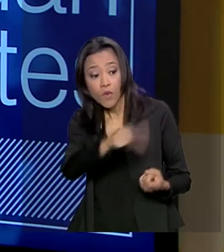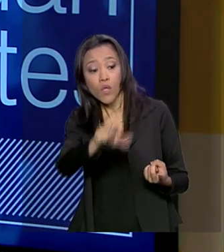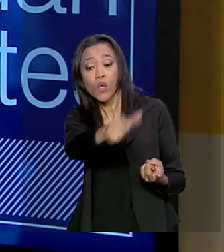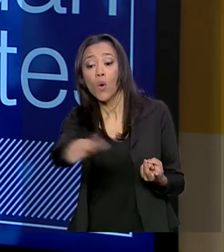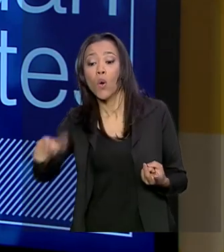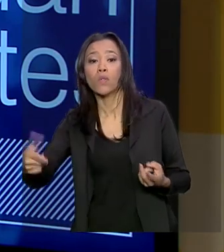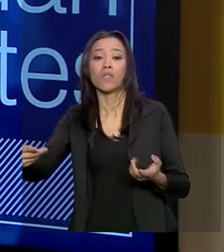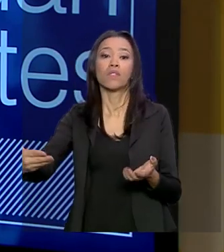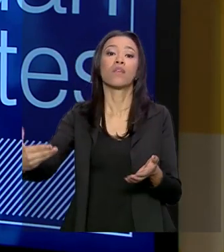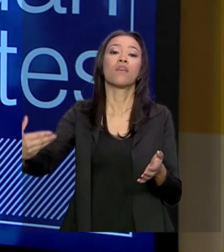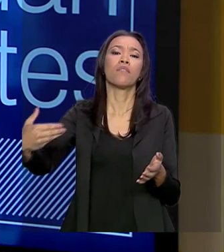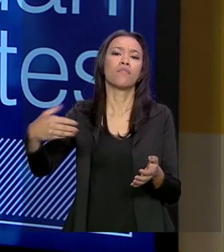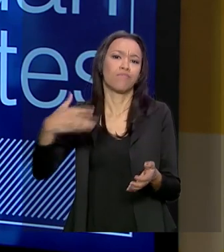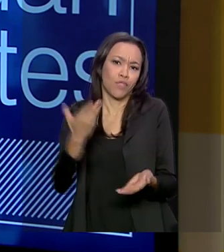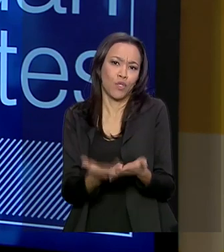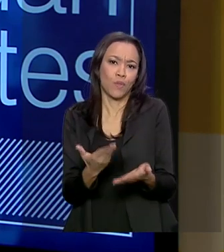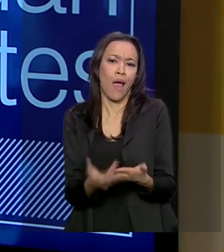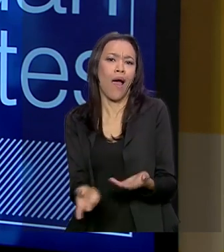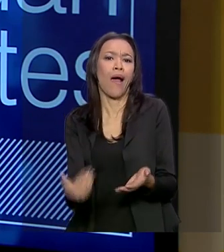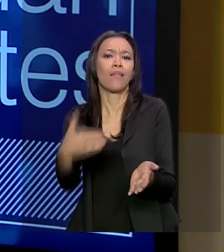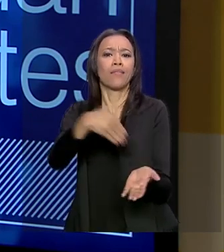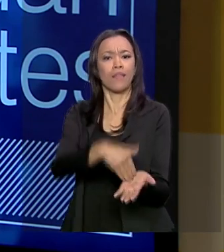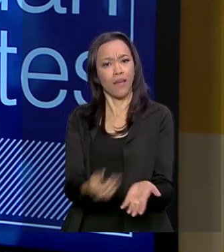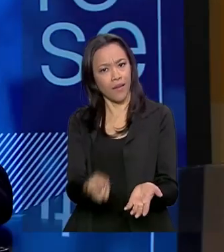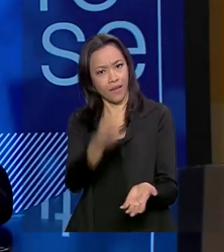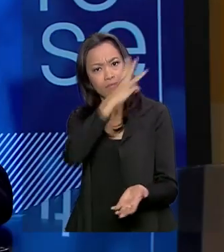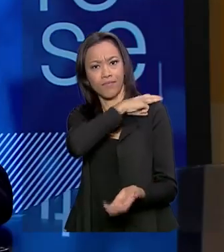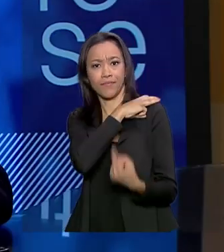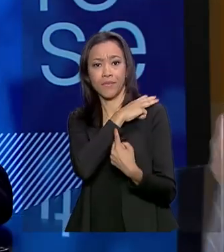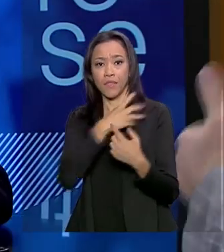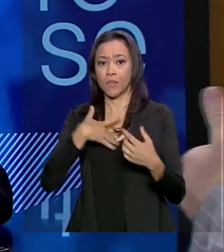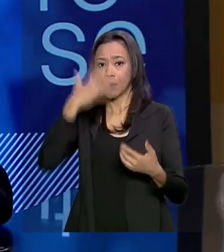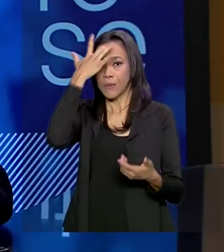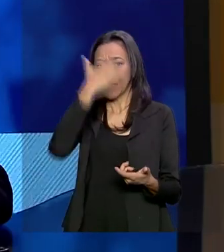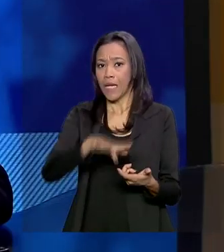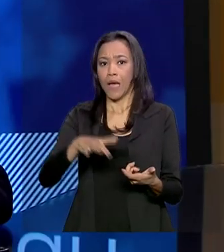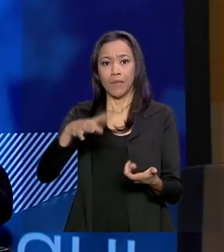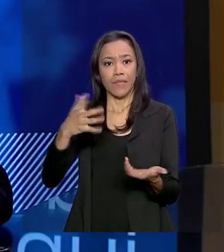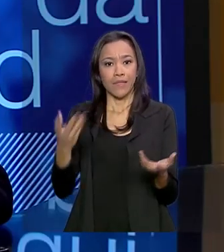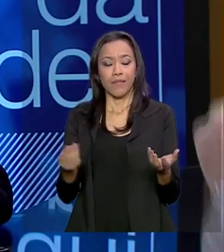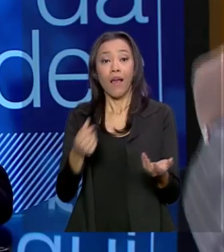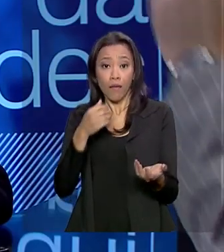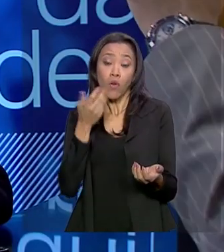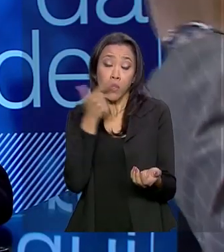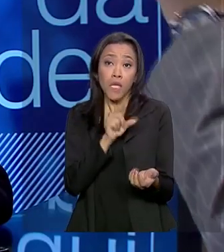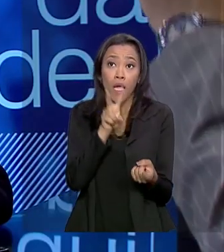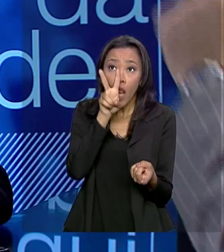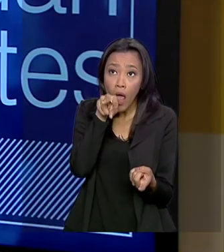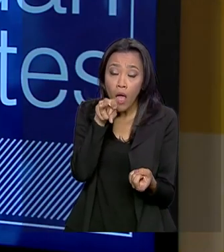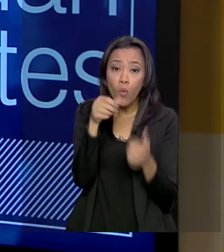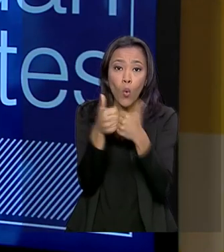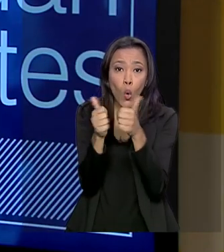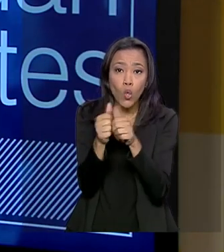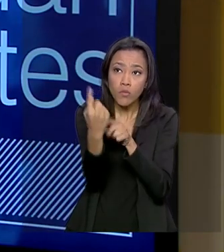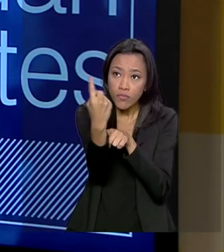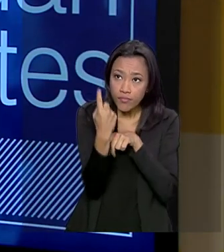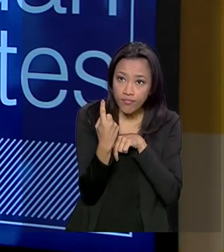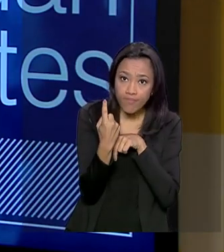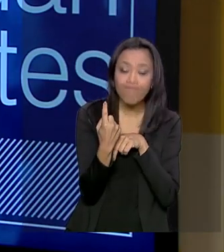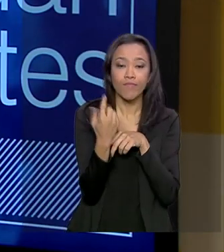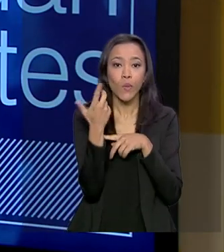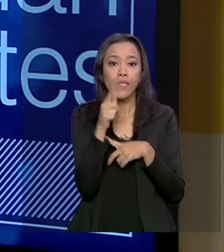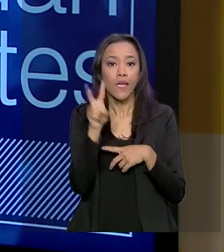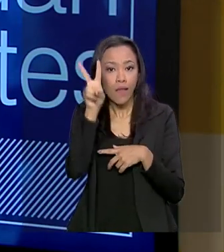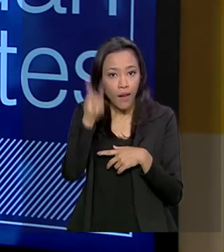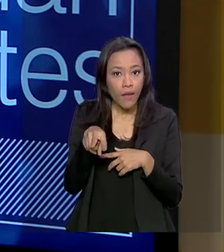até o final do ensino médio são analfabetas funcionais. Eventualmente, ela até consegue ler o ônibus que está vindo, ou